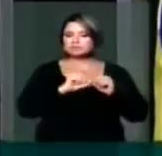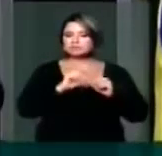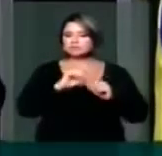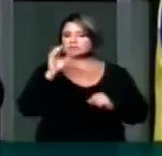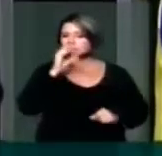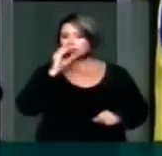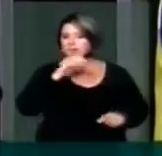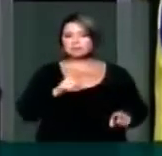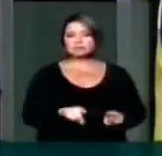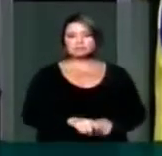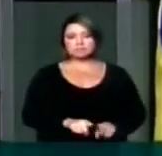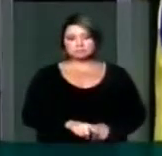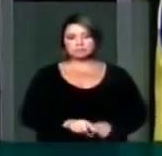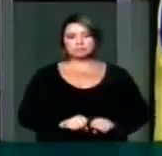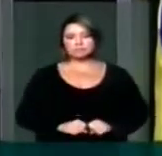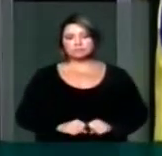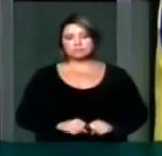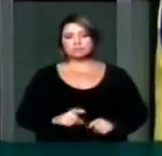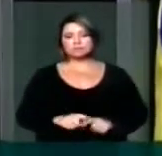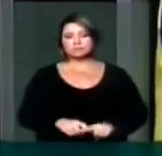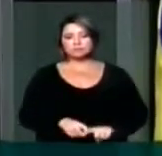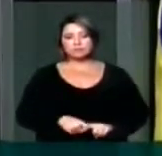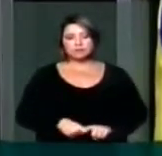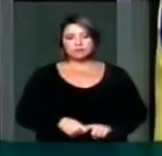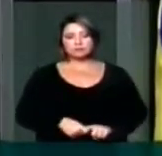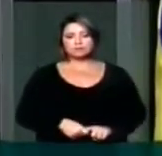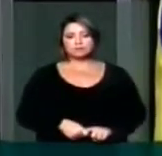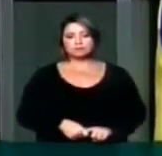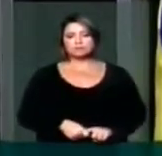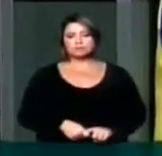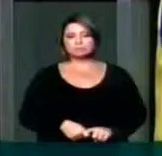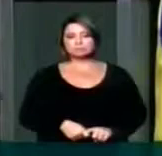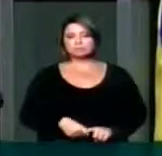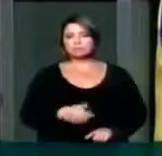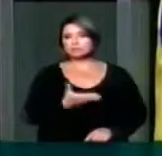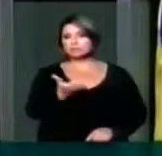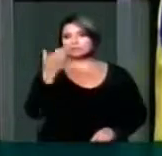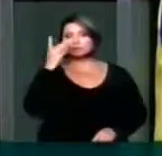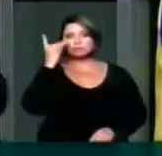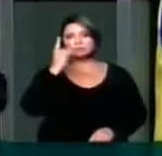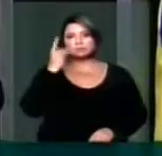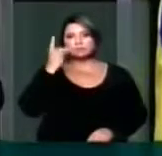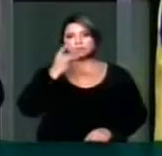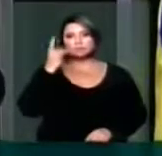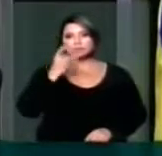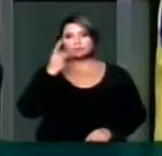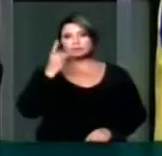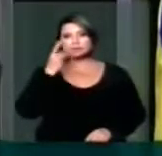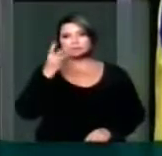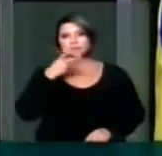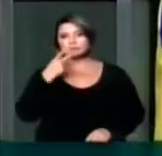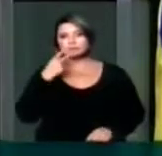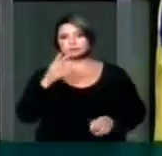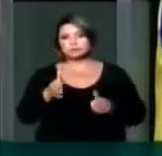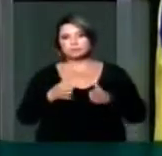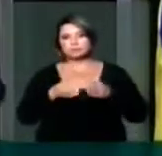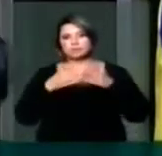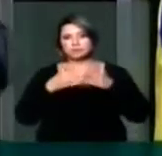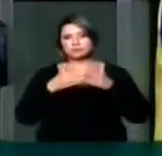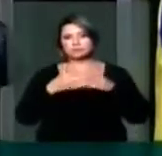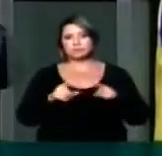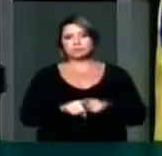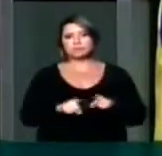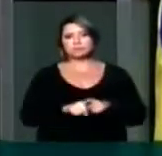o mais rápido possível. Portanto, meus caros deputados, eu faço este apelo